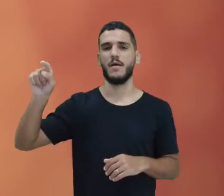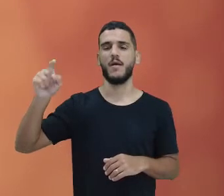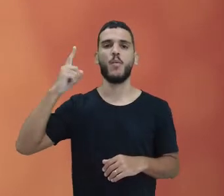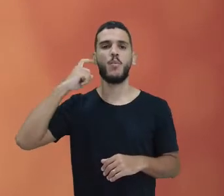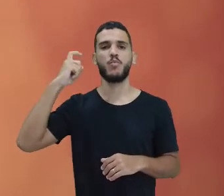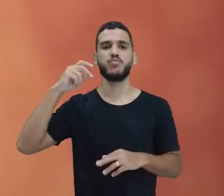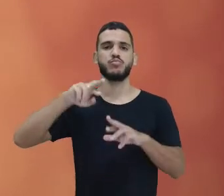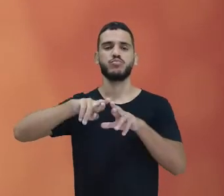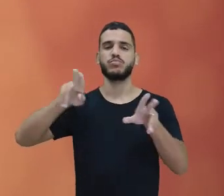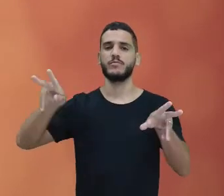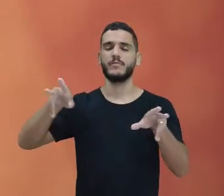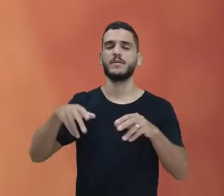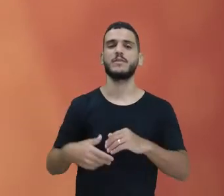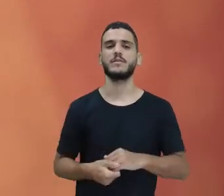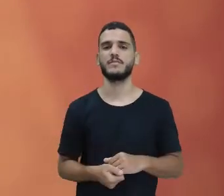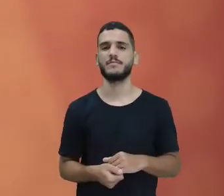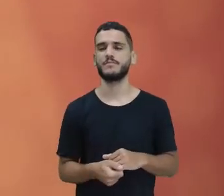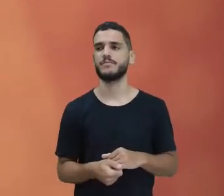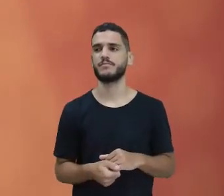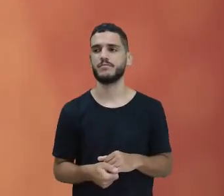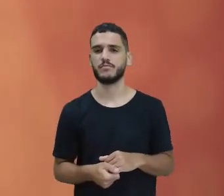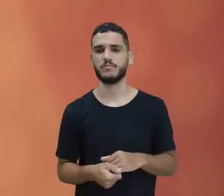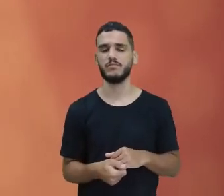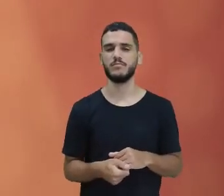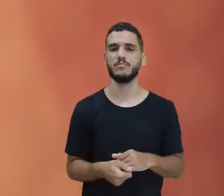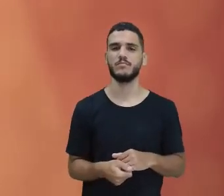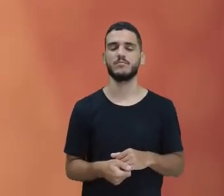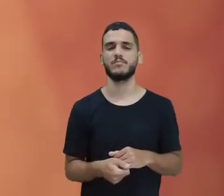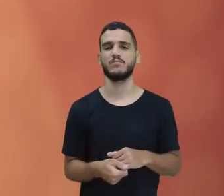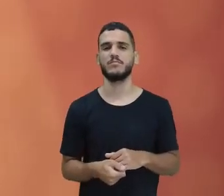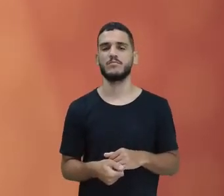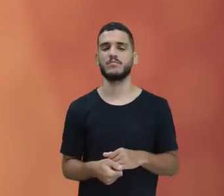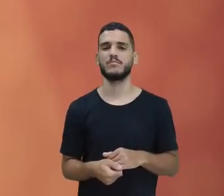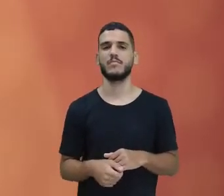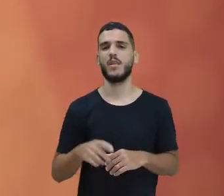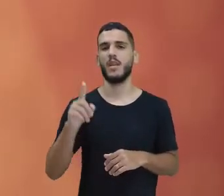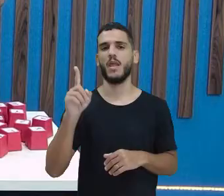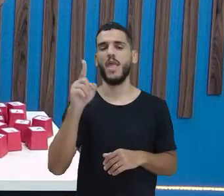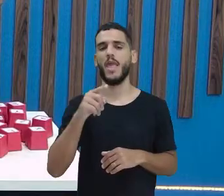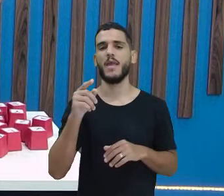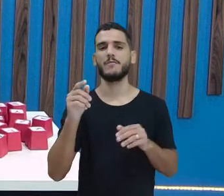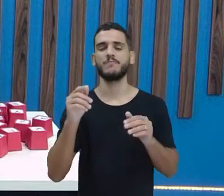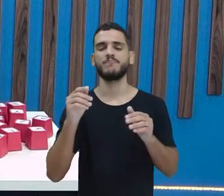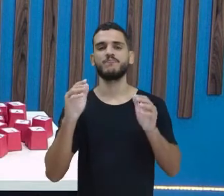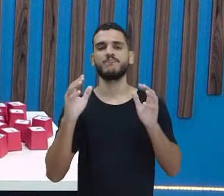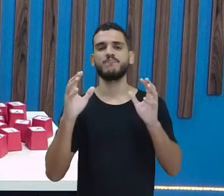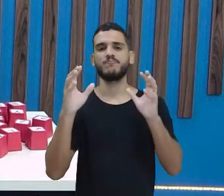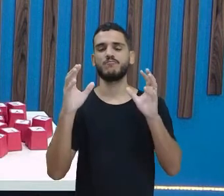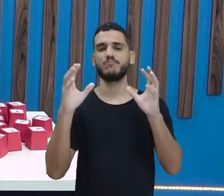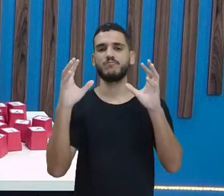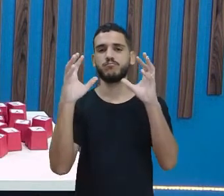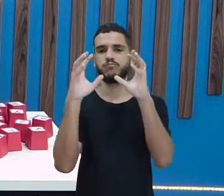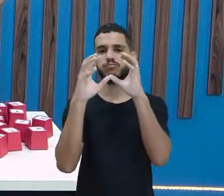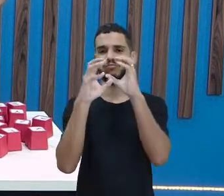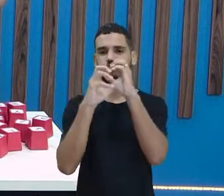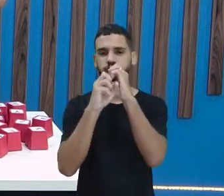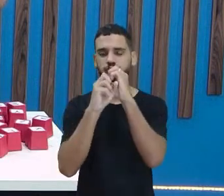circunflexo. Eu tenho o som E, fechado. E tenho o som